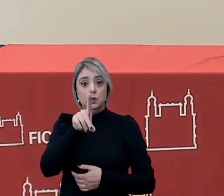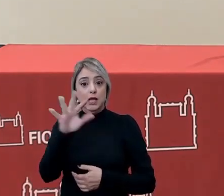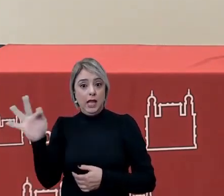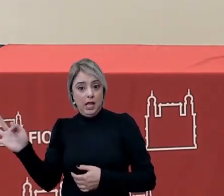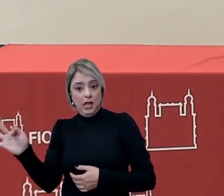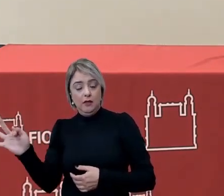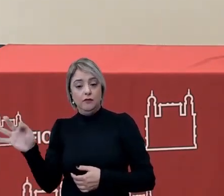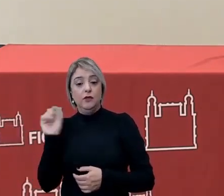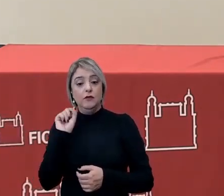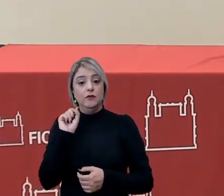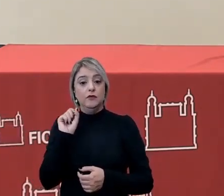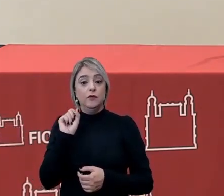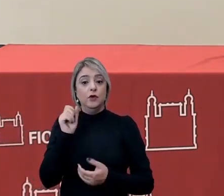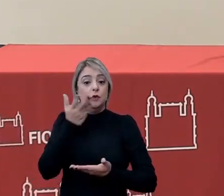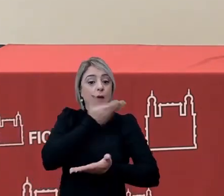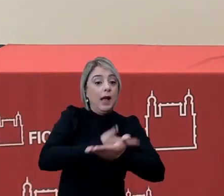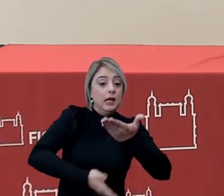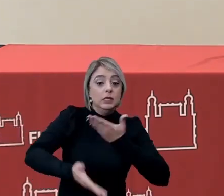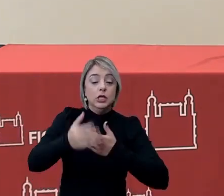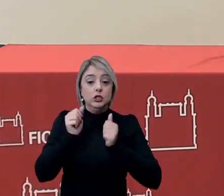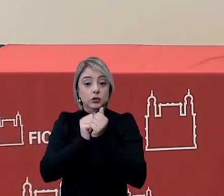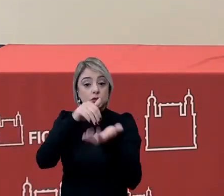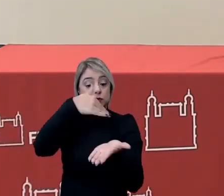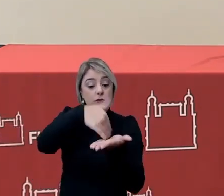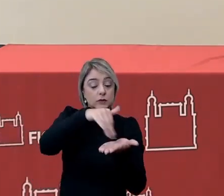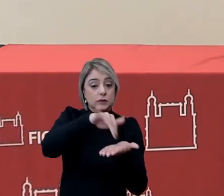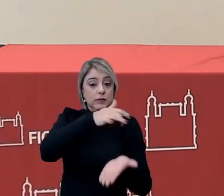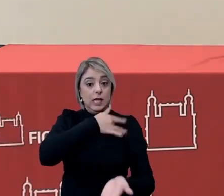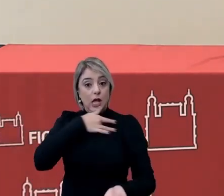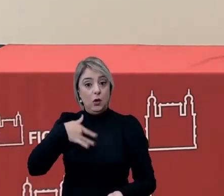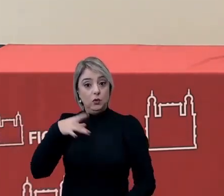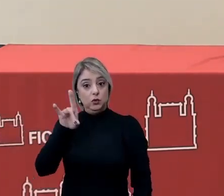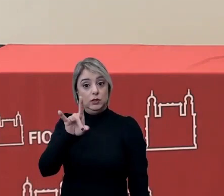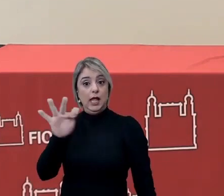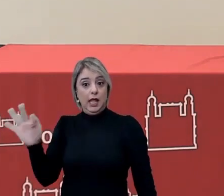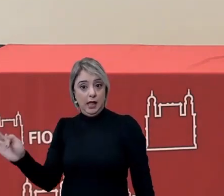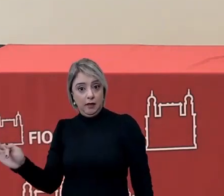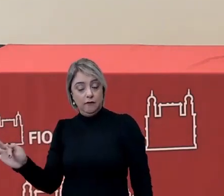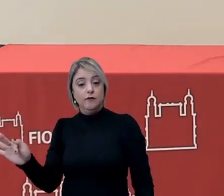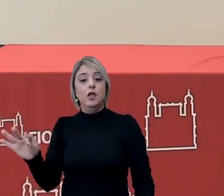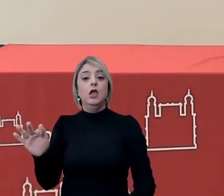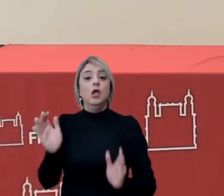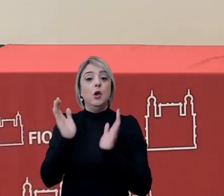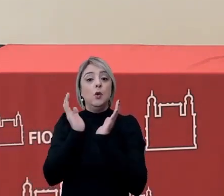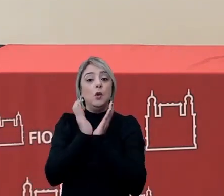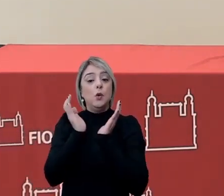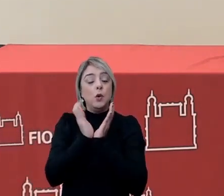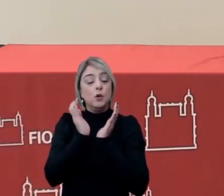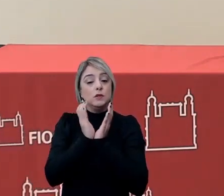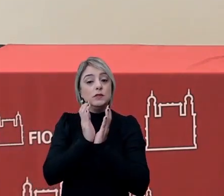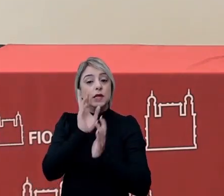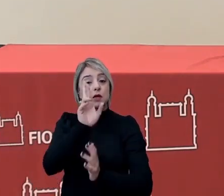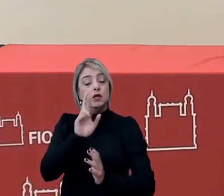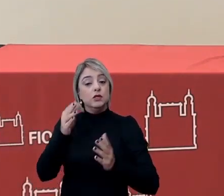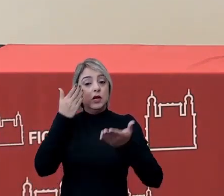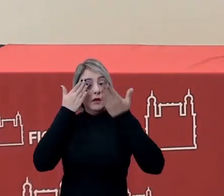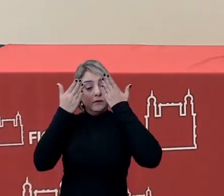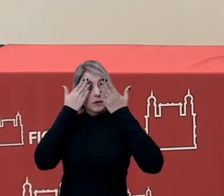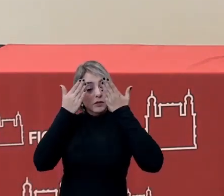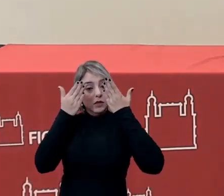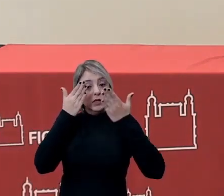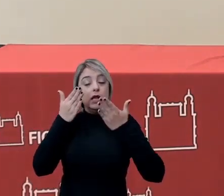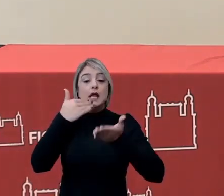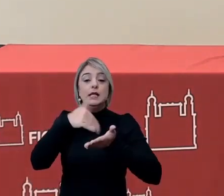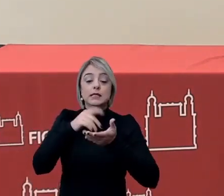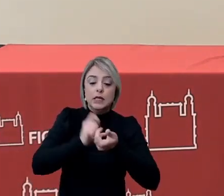foi uma articulação com a Secretaria de Saúde do Distrito Federal com o Conselho Regional de Psicologia Secretaria de